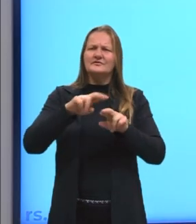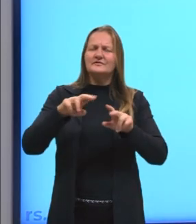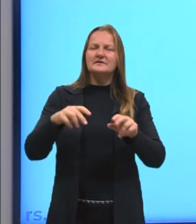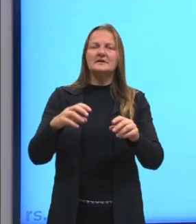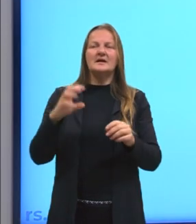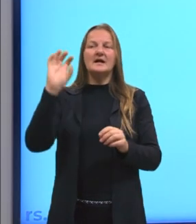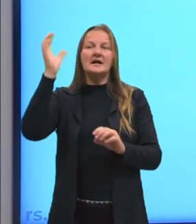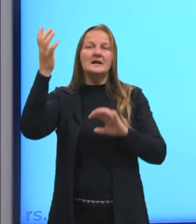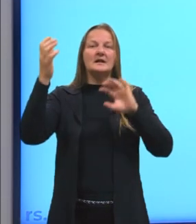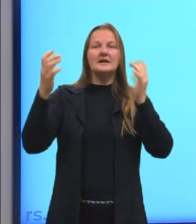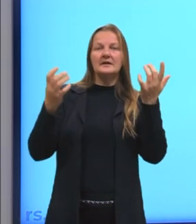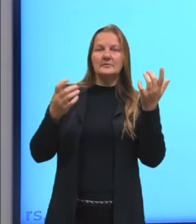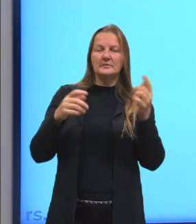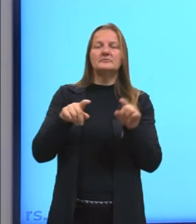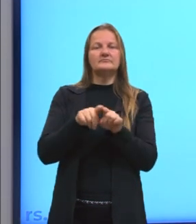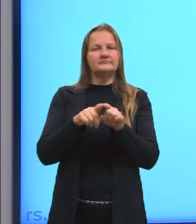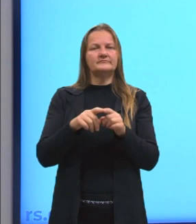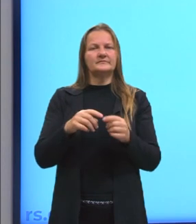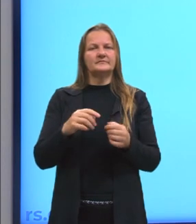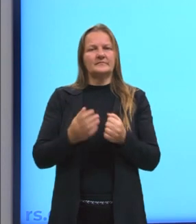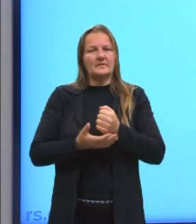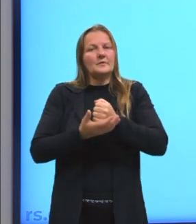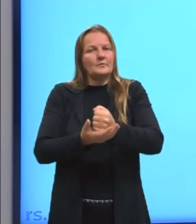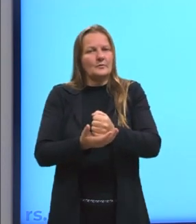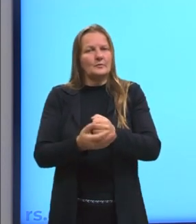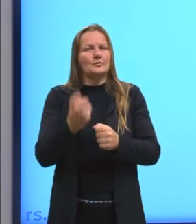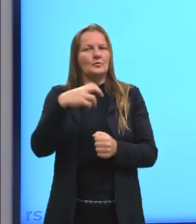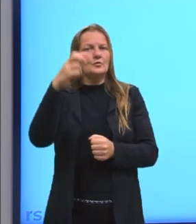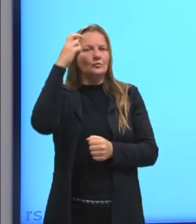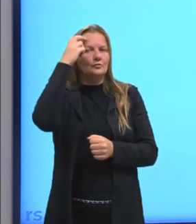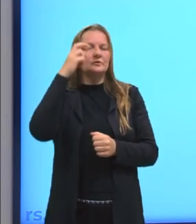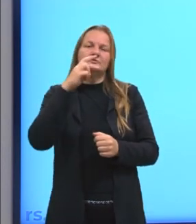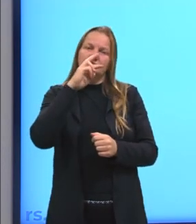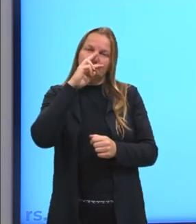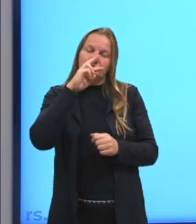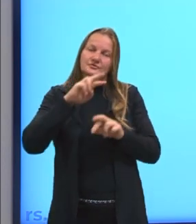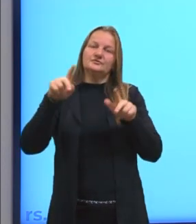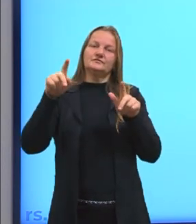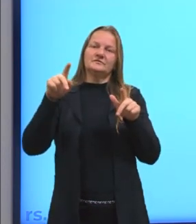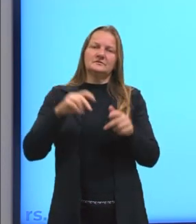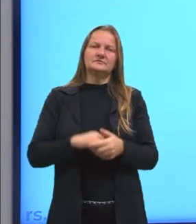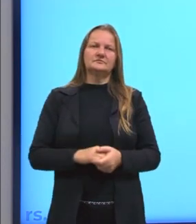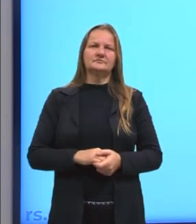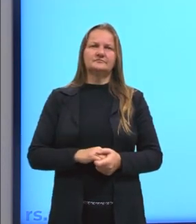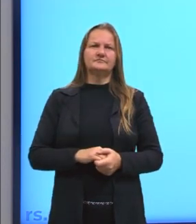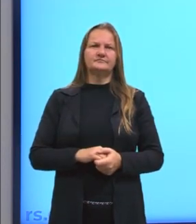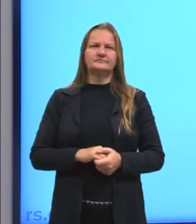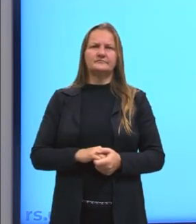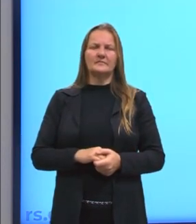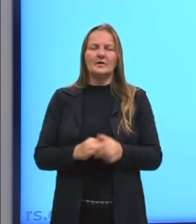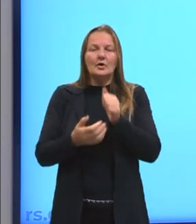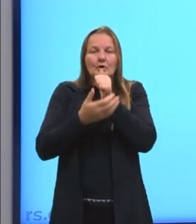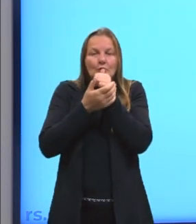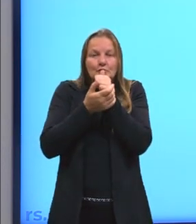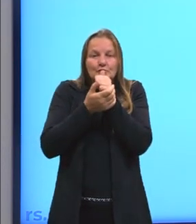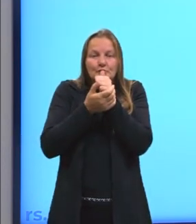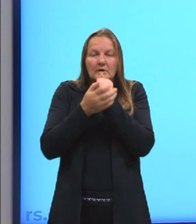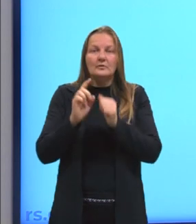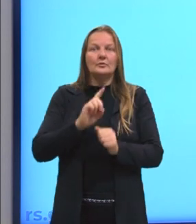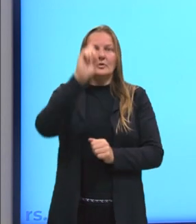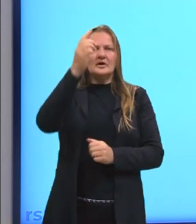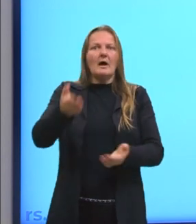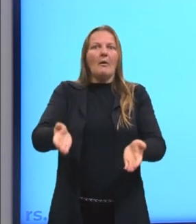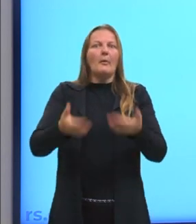climáticas que favorecem uma cultura diferente, né? Vai ser difícil tomar chimarrão no norte.